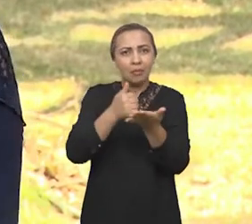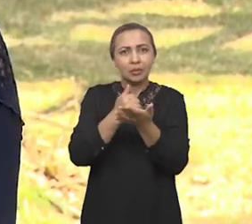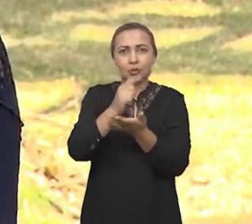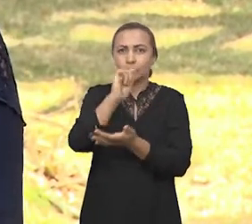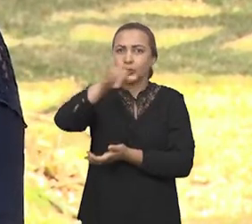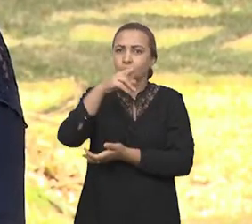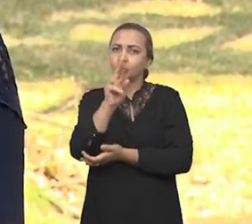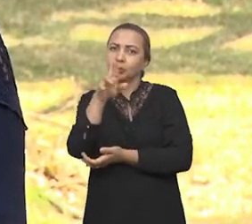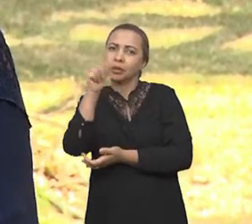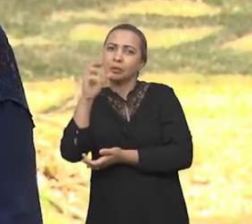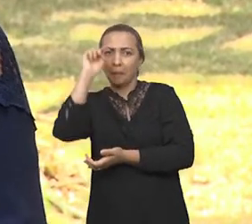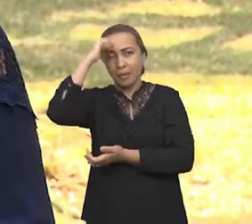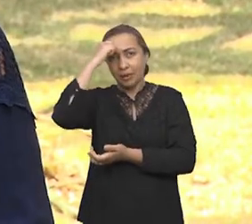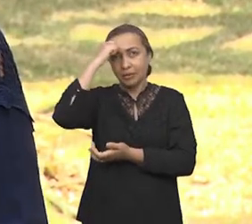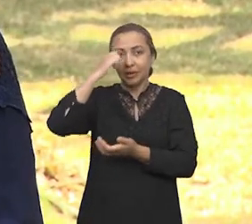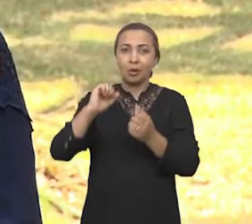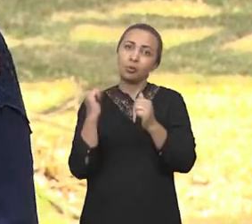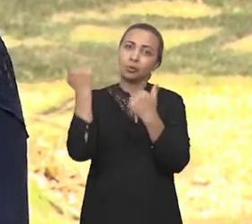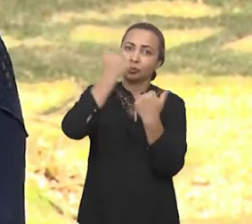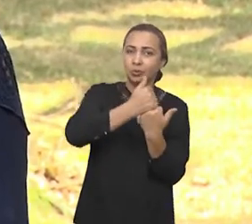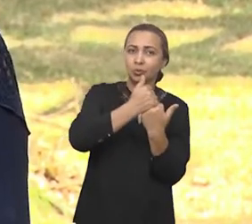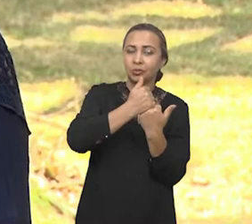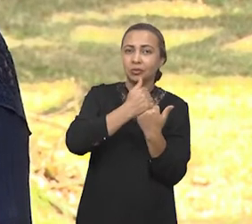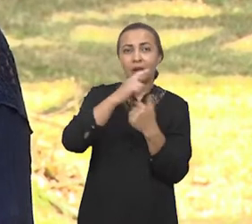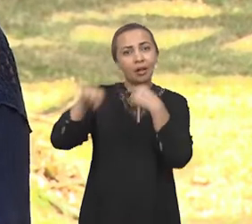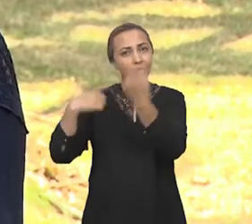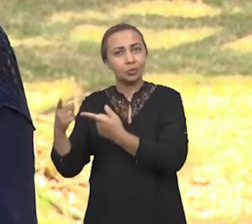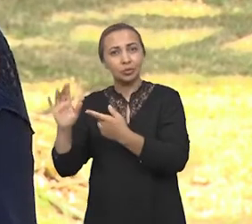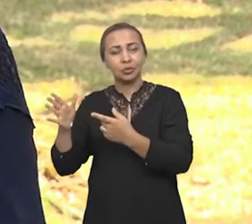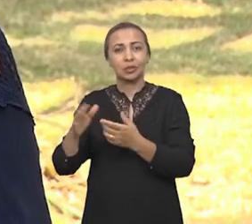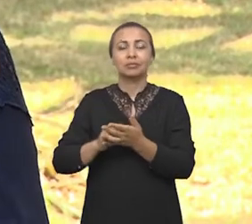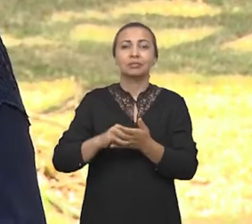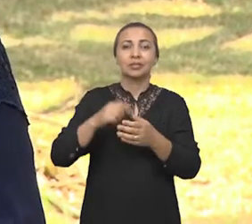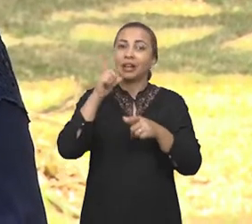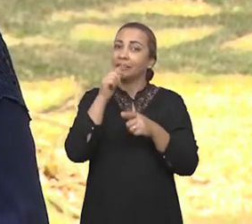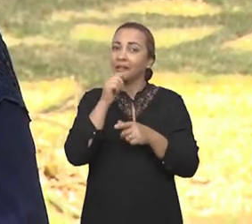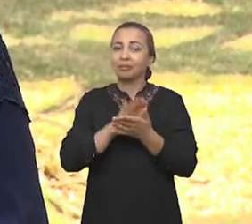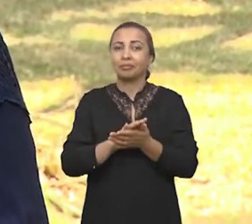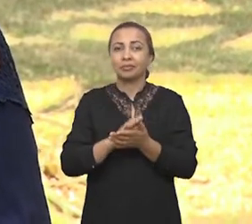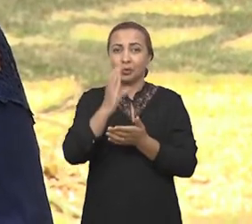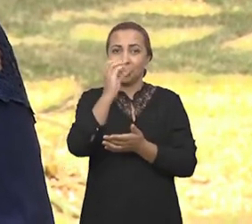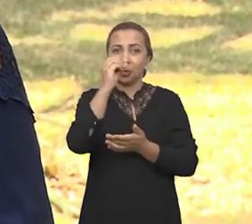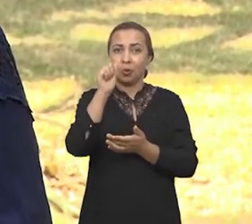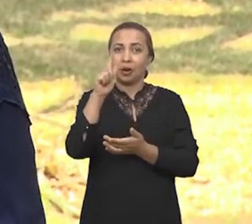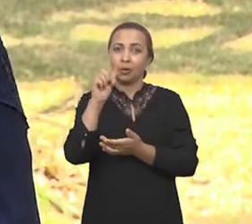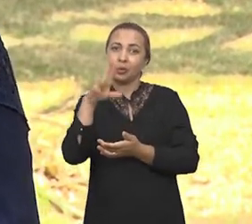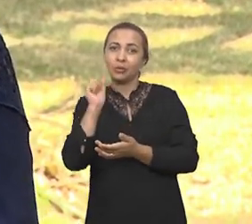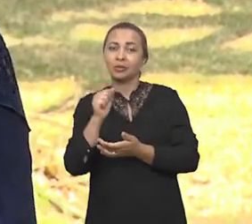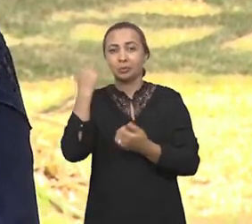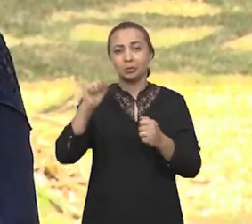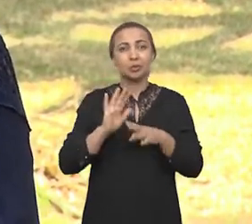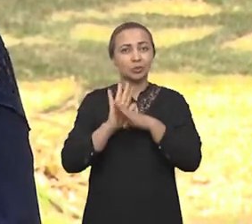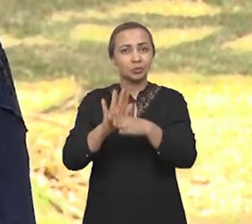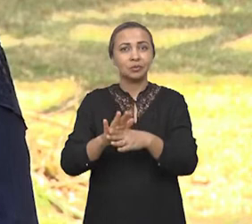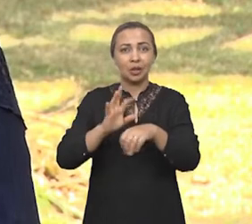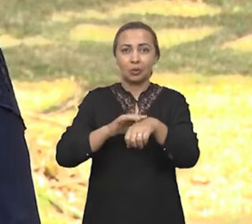A descoberta substitui os tradicionais à base de sulfato de alumínio no tratamento da água. Os coagulantes convencionais podem